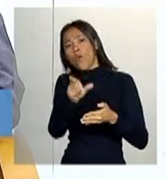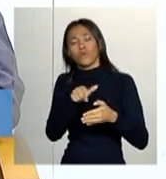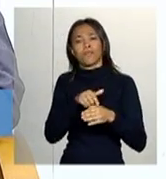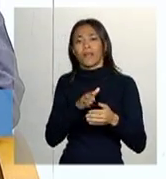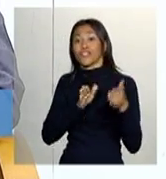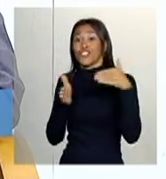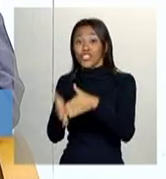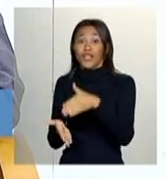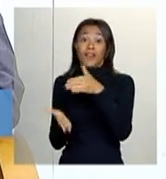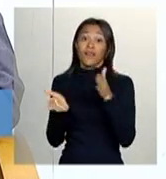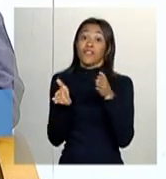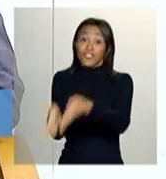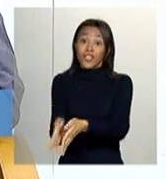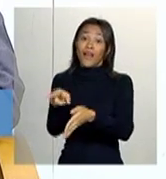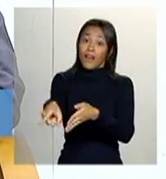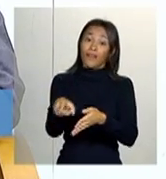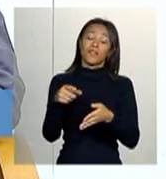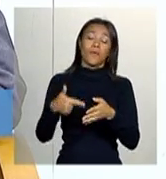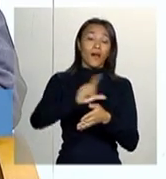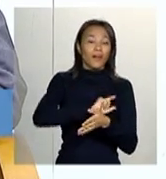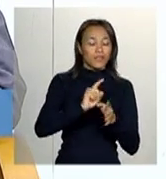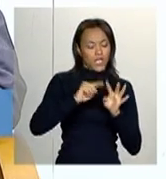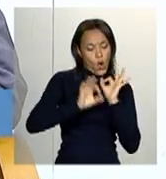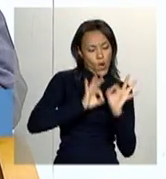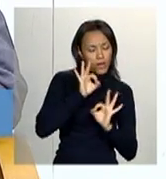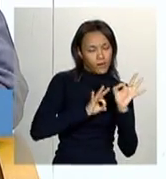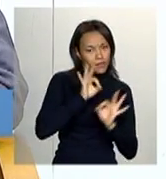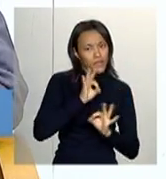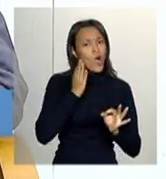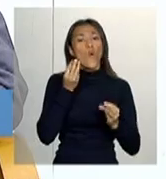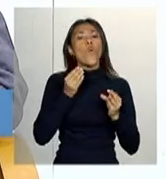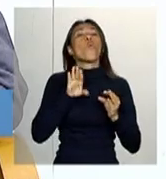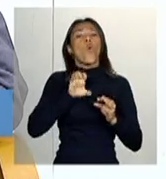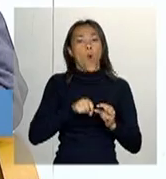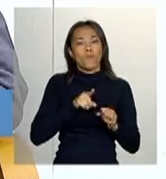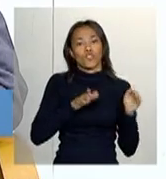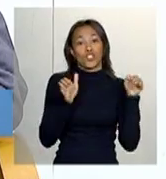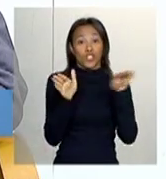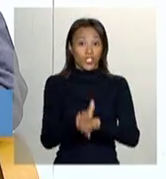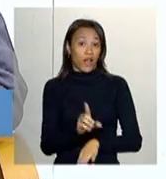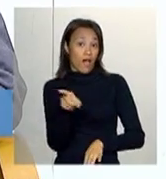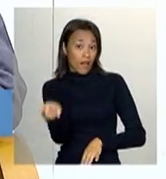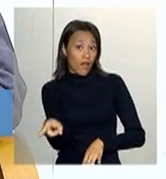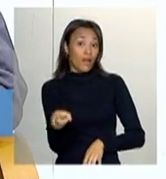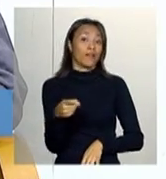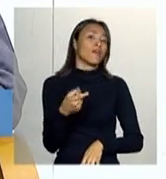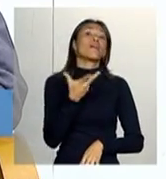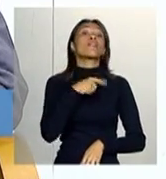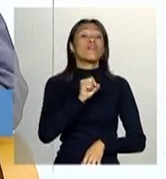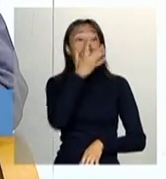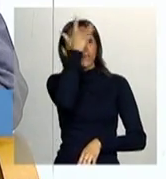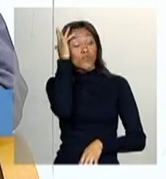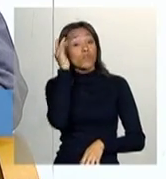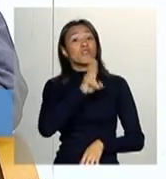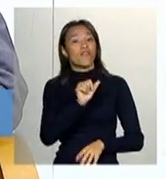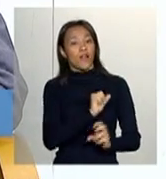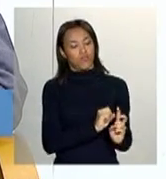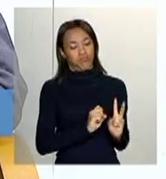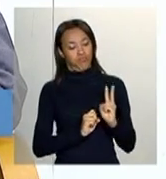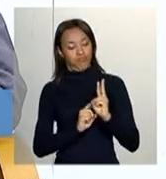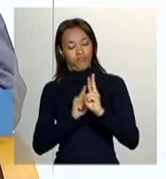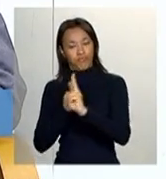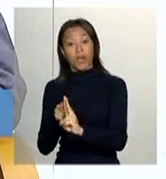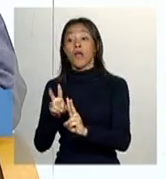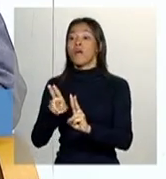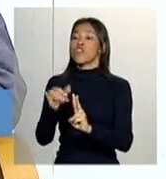Então, ele tem que planejar essa ação, depois, no momento, em que pessoas que ele vai estar levando para fazer a entrevista, coleta das